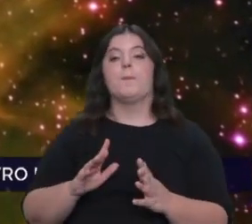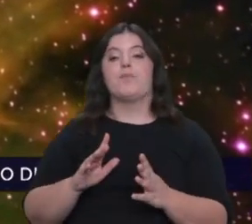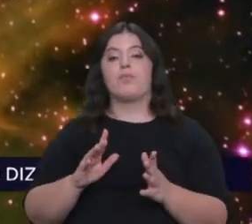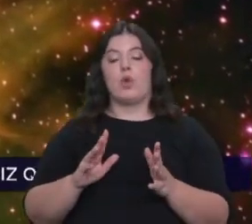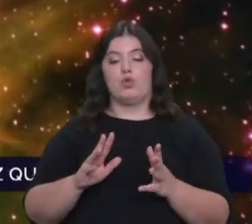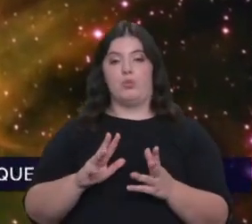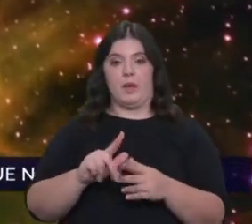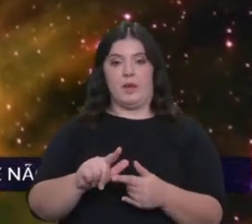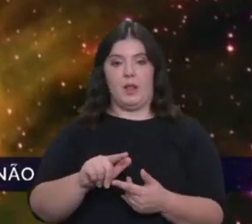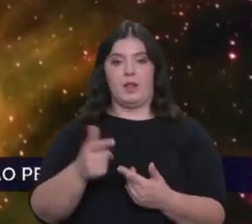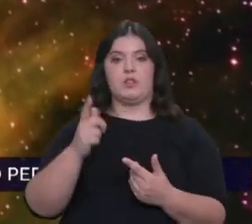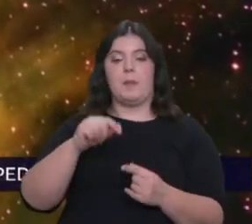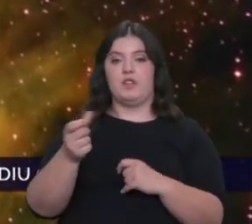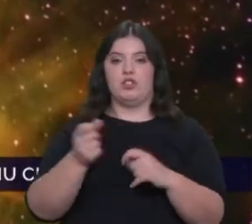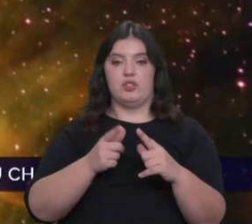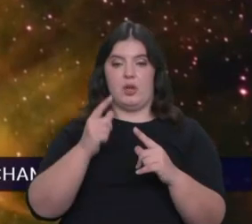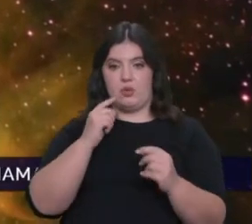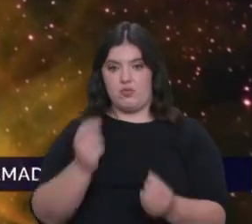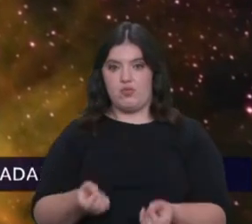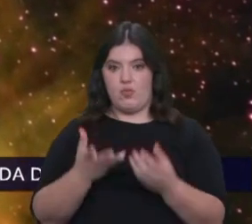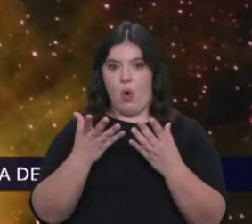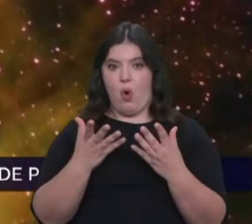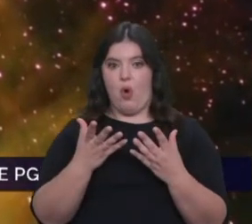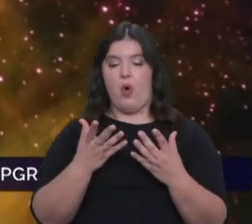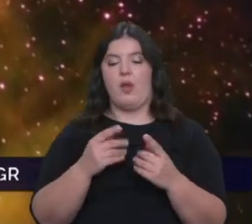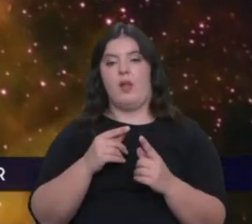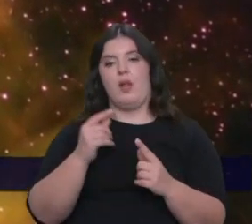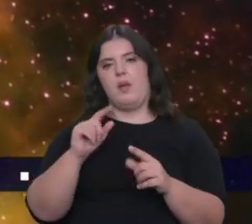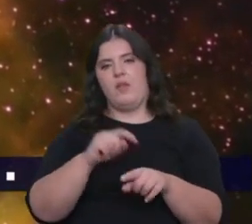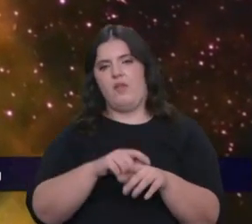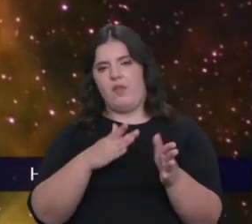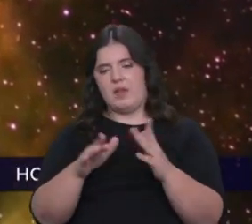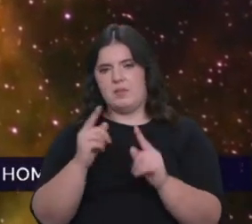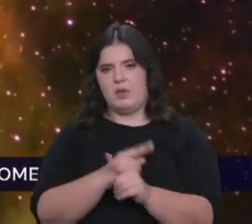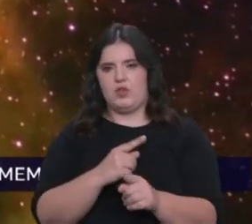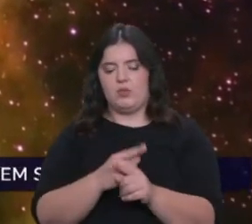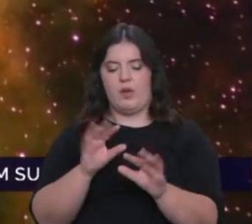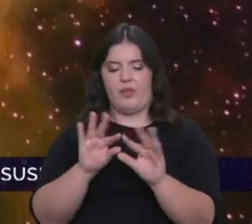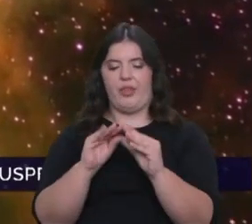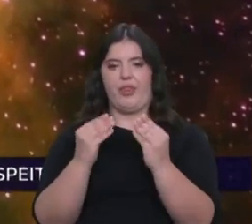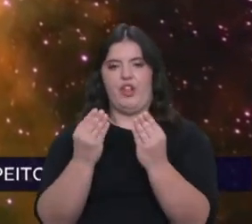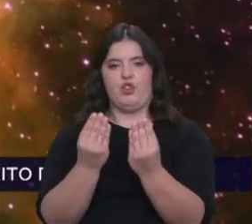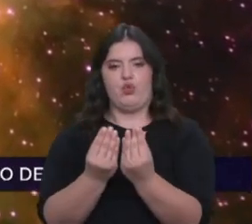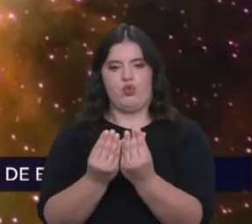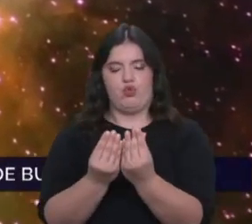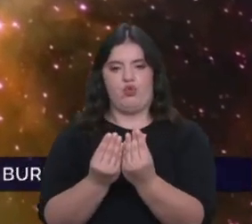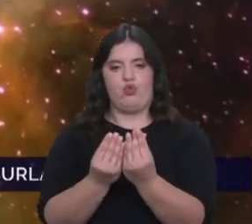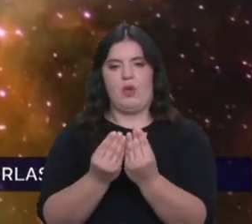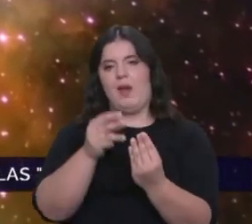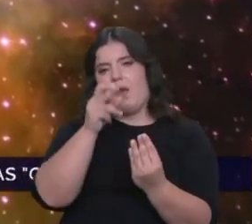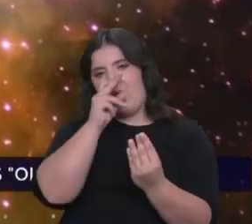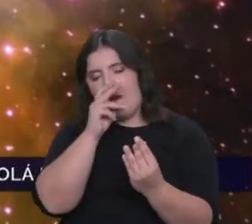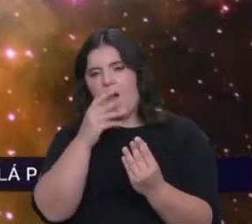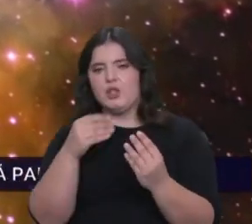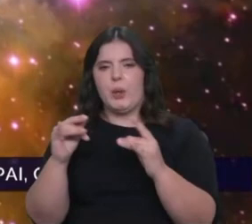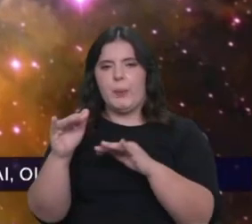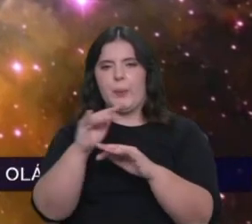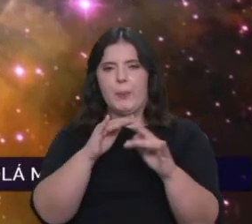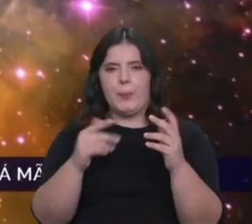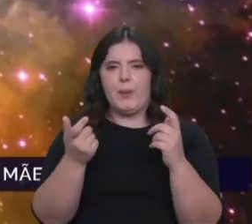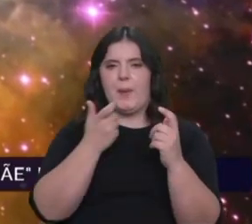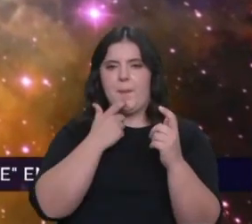nascem mais ou menos na mesma altura, à volta de discos de muito gás, muita poeira, seixos,